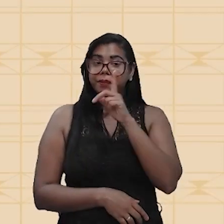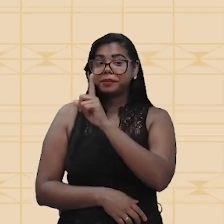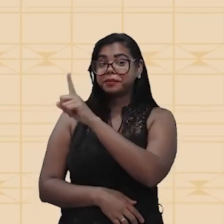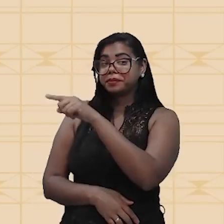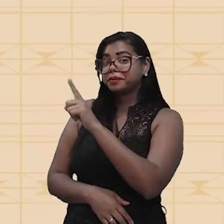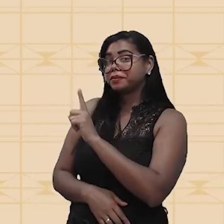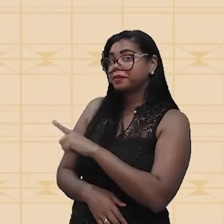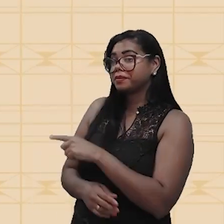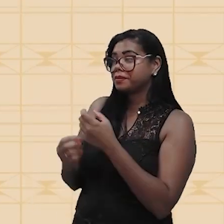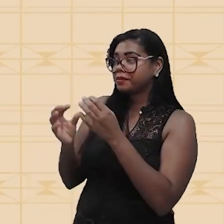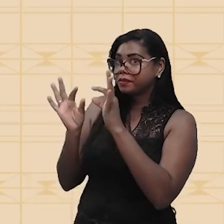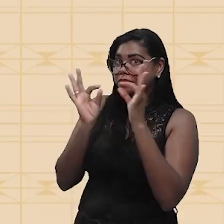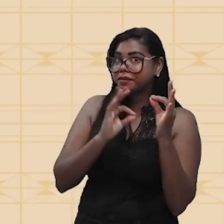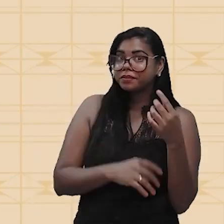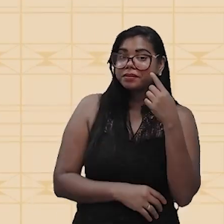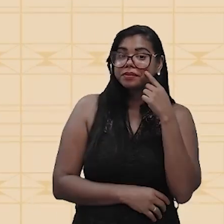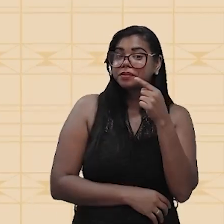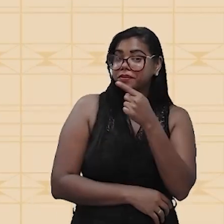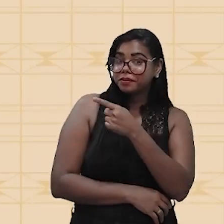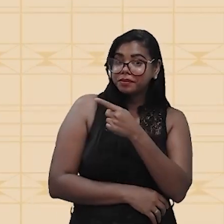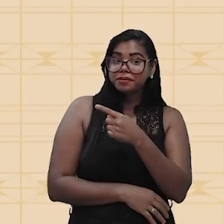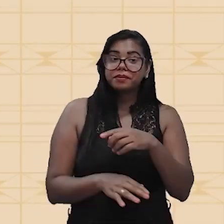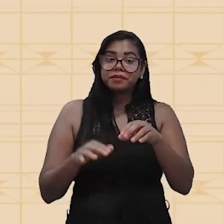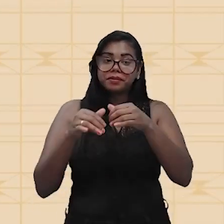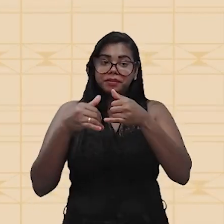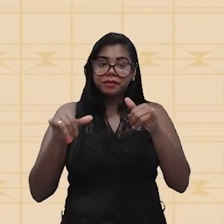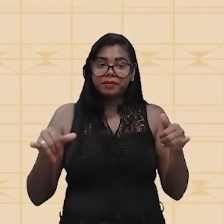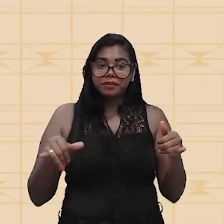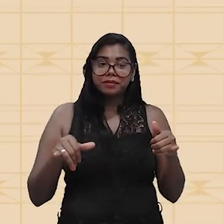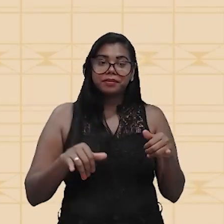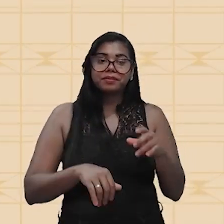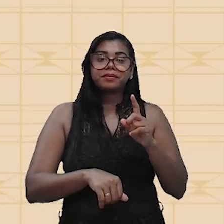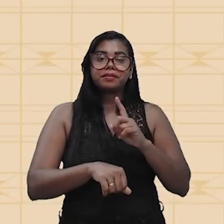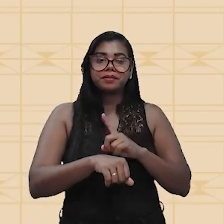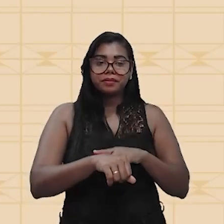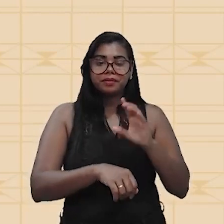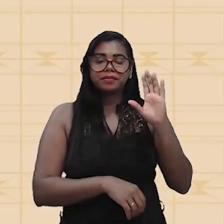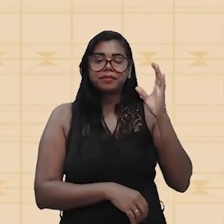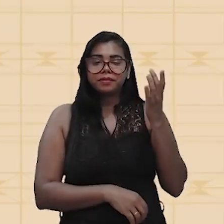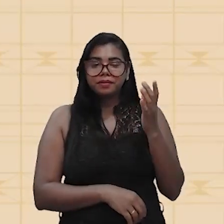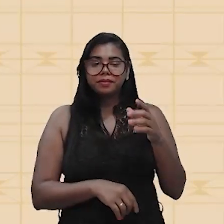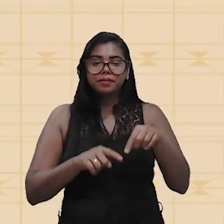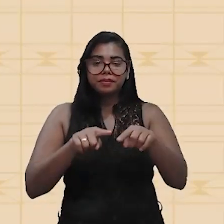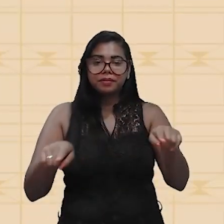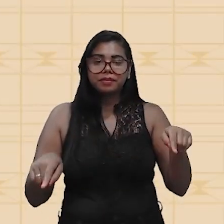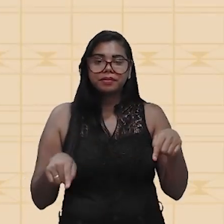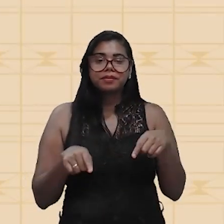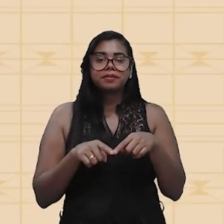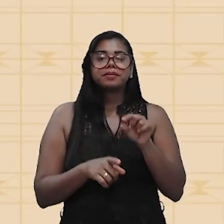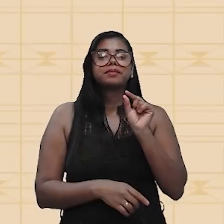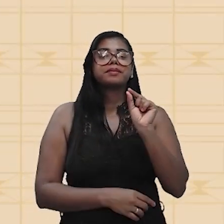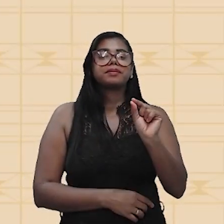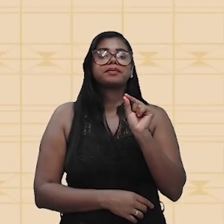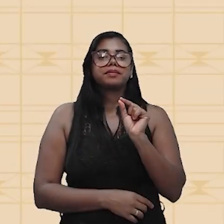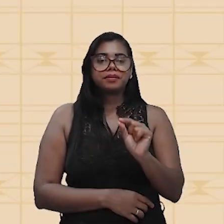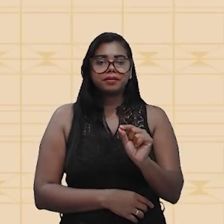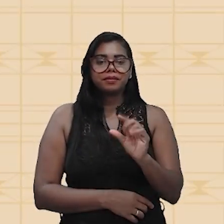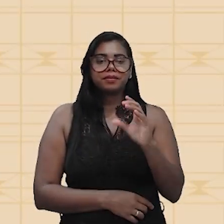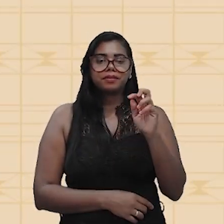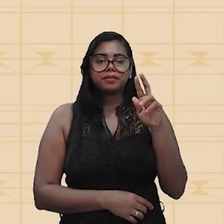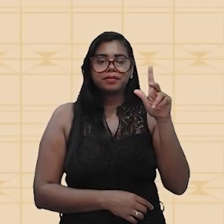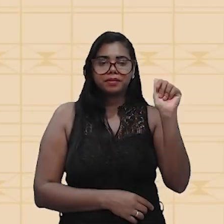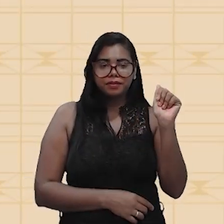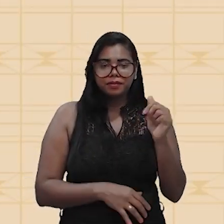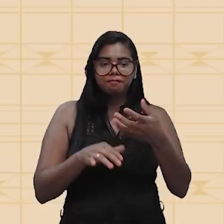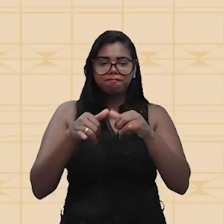identificar um gráfico da corrente pelo tempo, a área desse gráfico vai nos determinar o quê? A carga elétrica. E